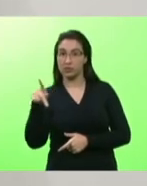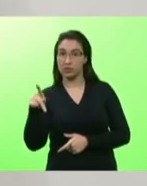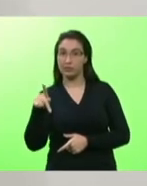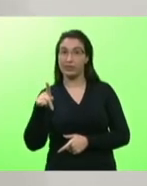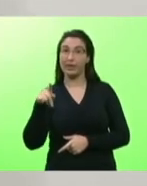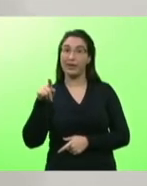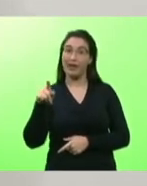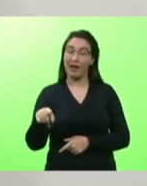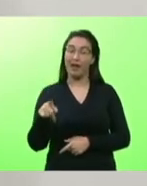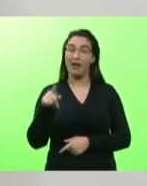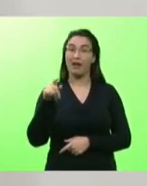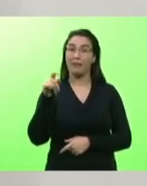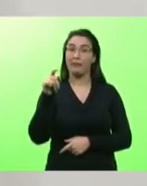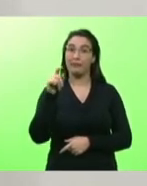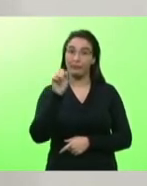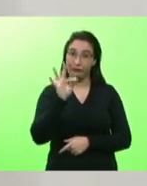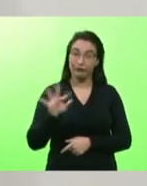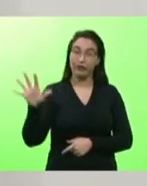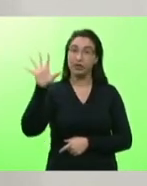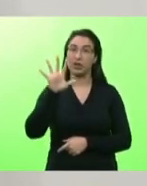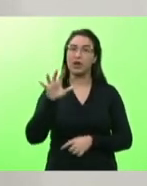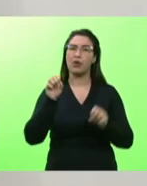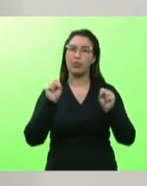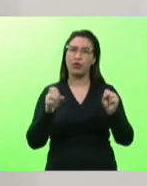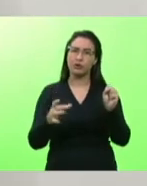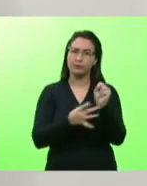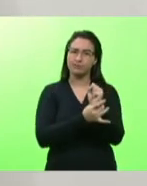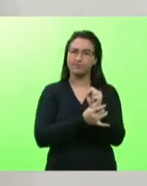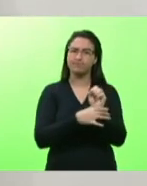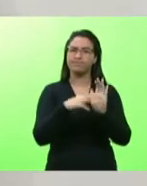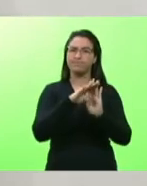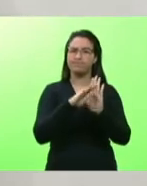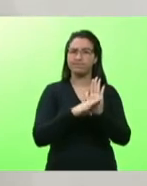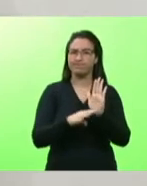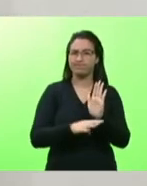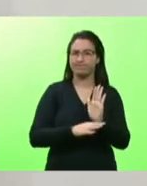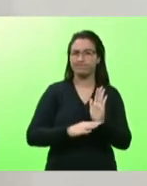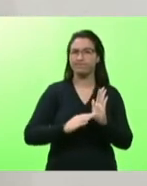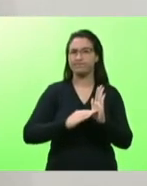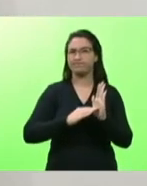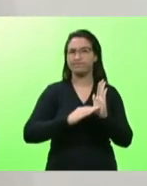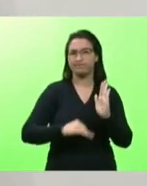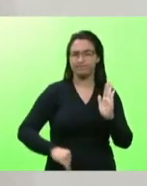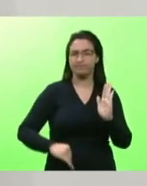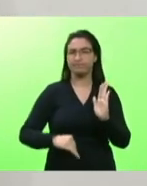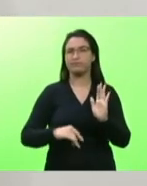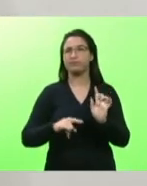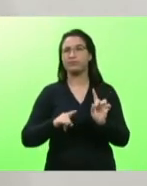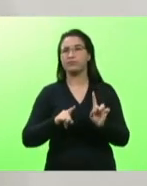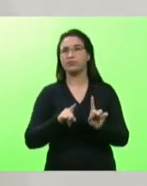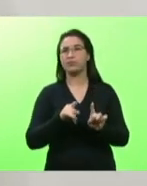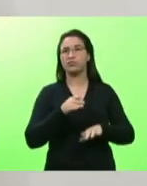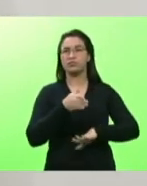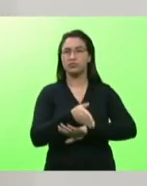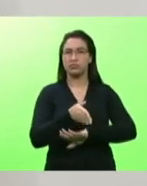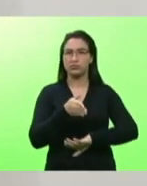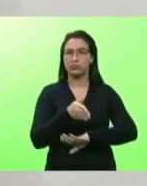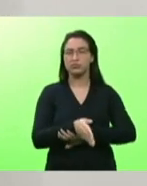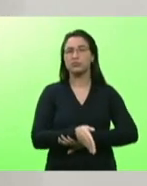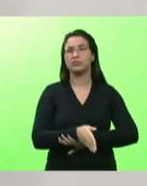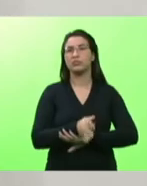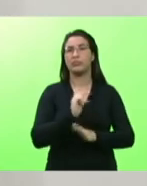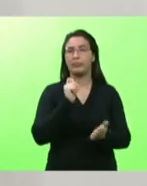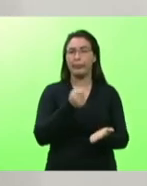garantir os princípios da isonomia da igualdade do acesso ao crédito que é pago por todos